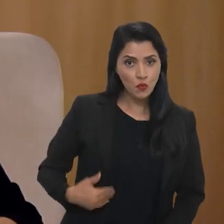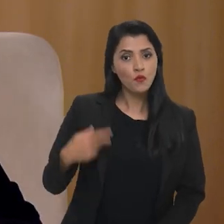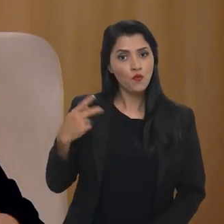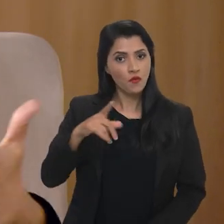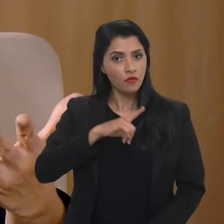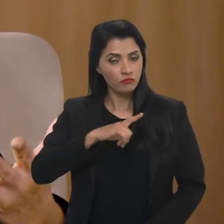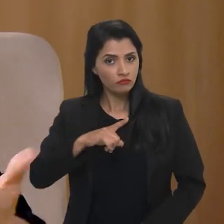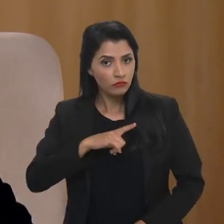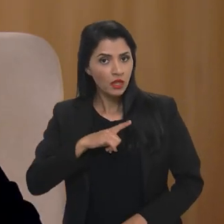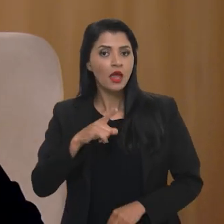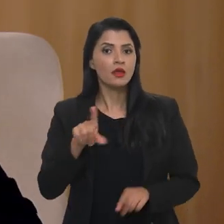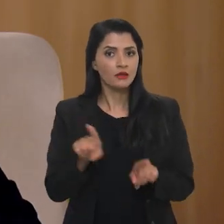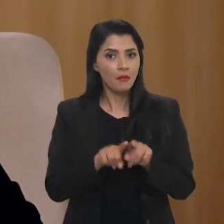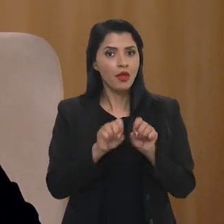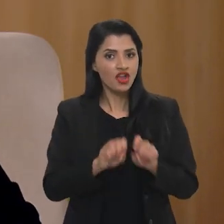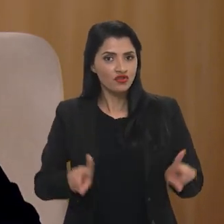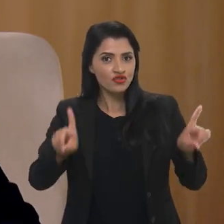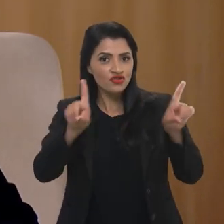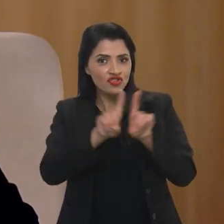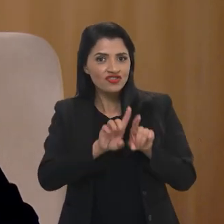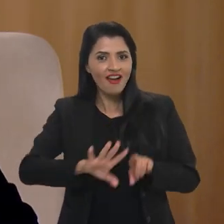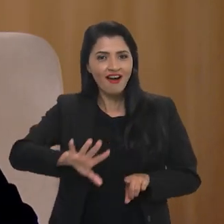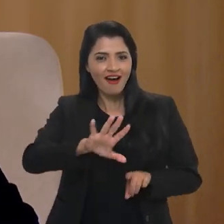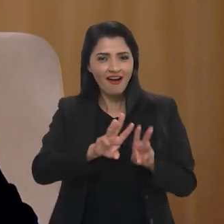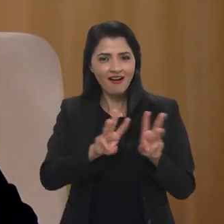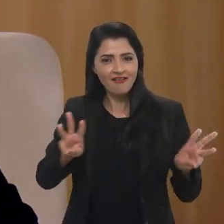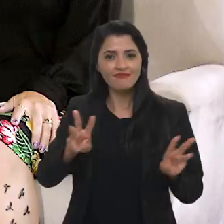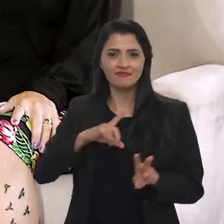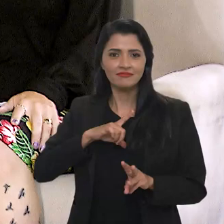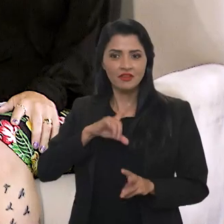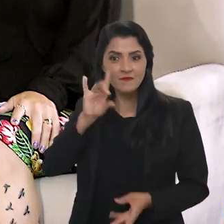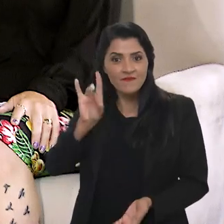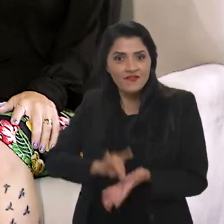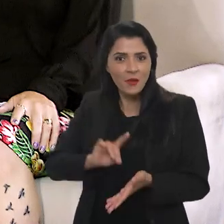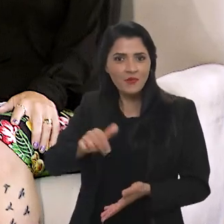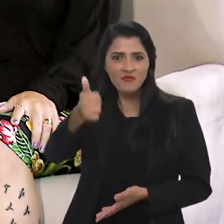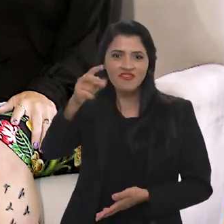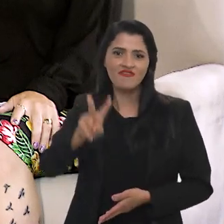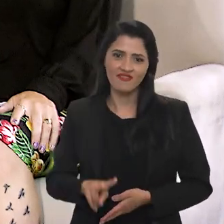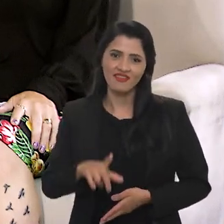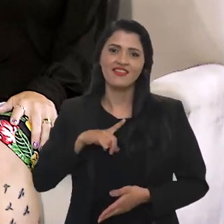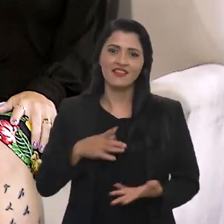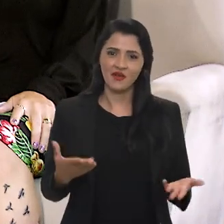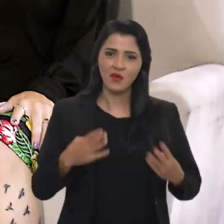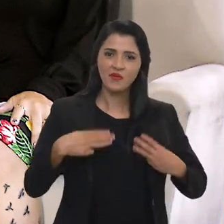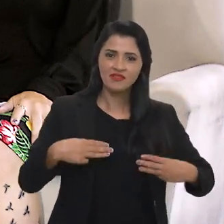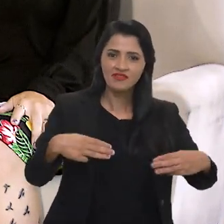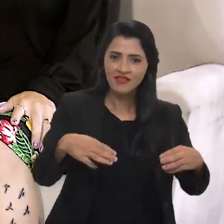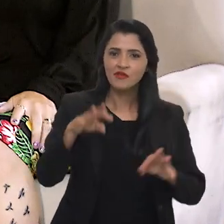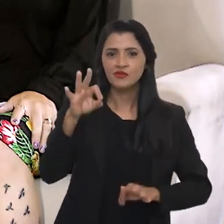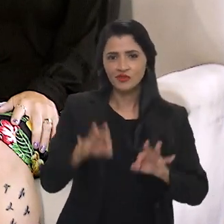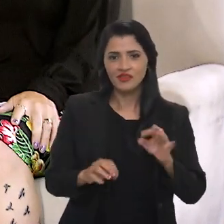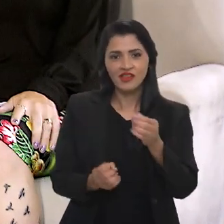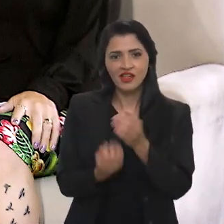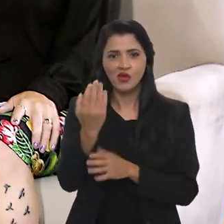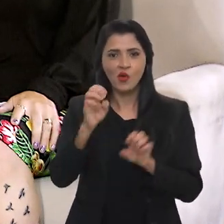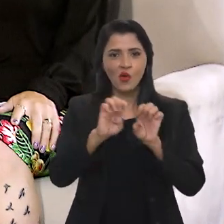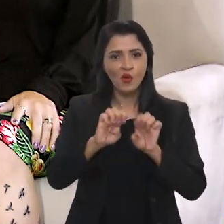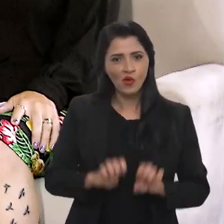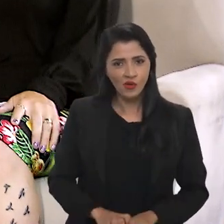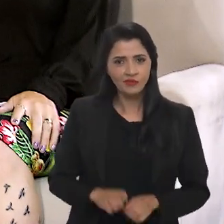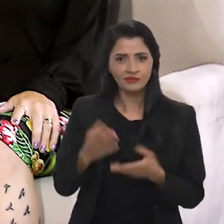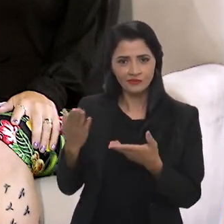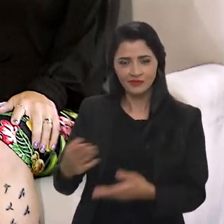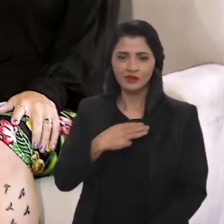governo tenha o seu lado digital e, pela primeira vez, oficialmente, o Ministério da Justiça criou essa estrutura. E